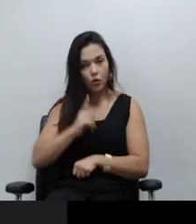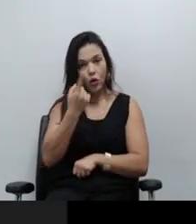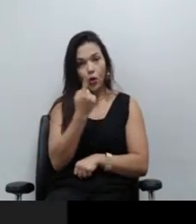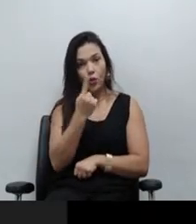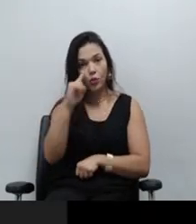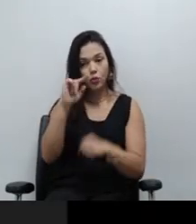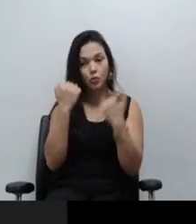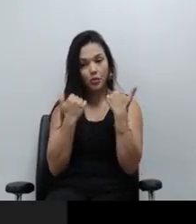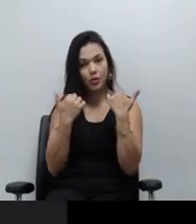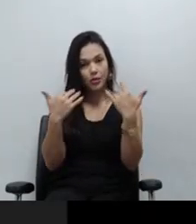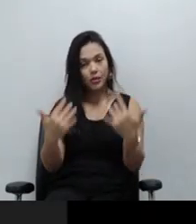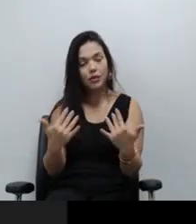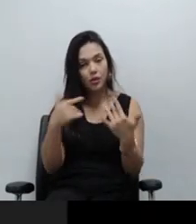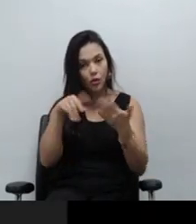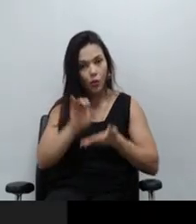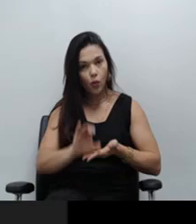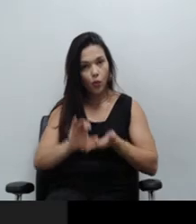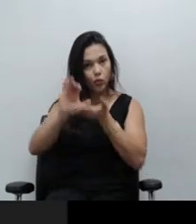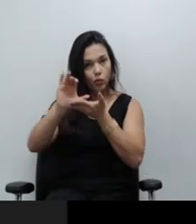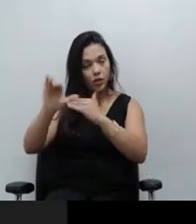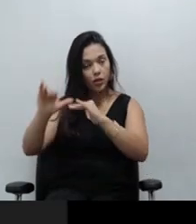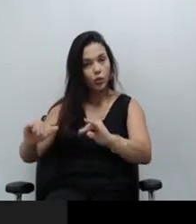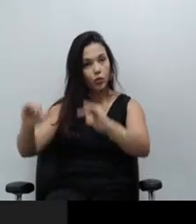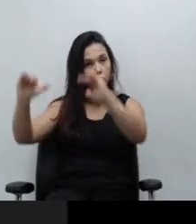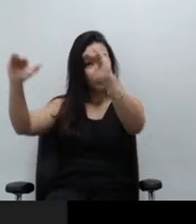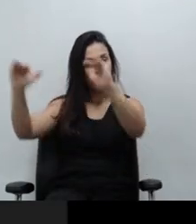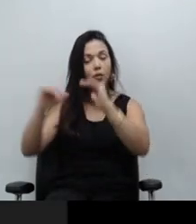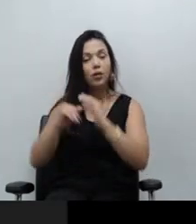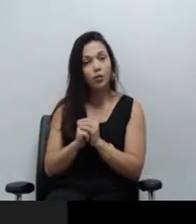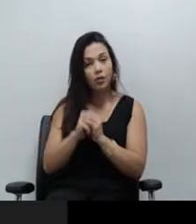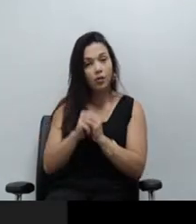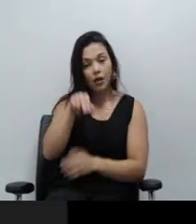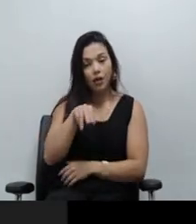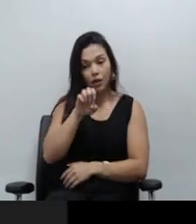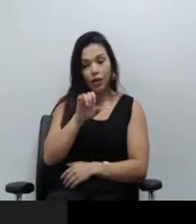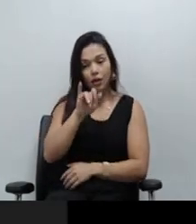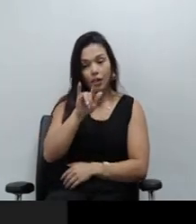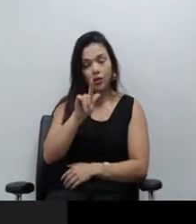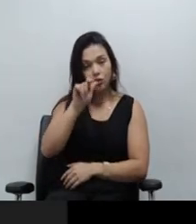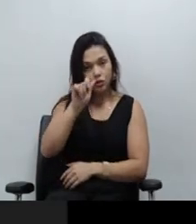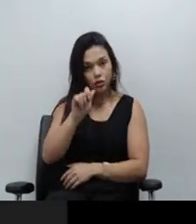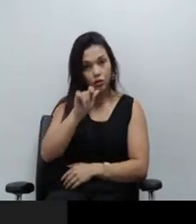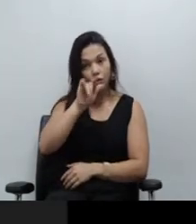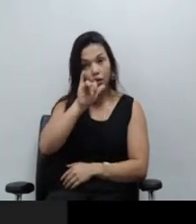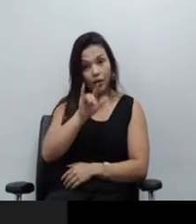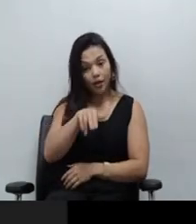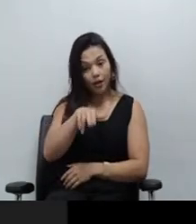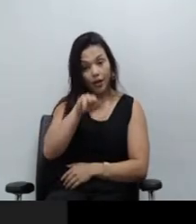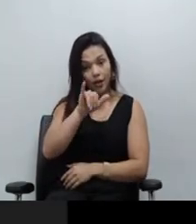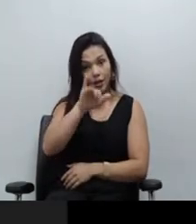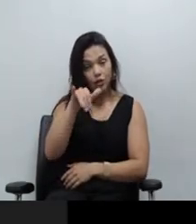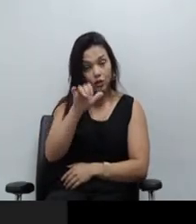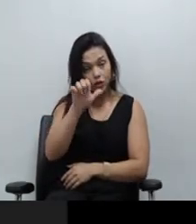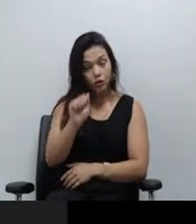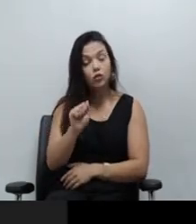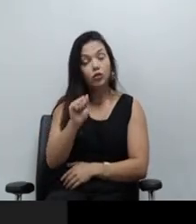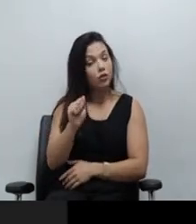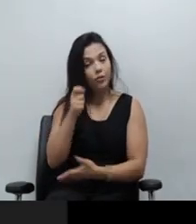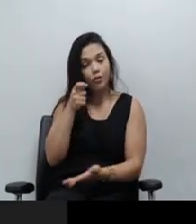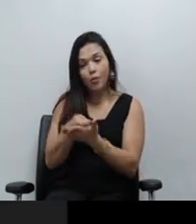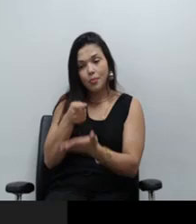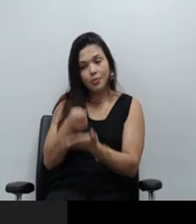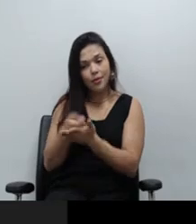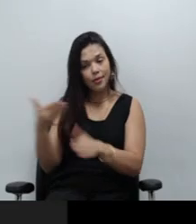Conselho Superior, infelizmente, mais uma vez, os integrantes do NEJ se veem obrigados a comparecer a este momento aberto